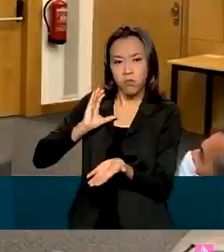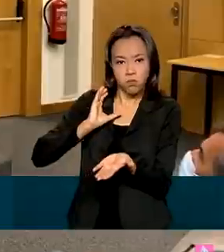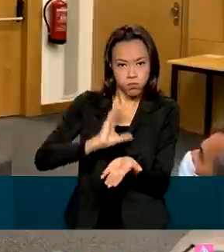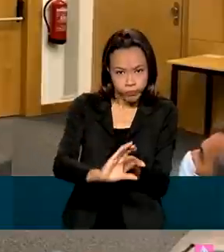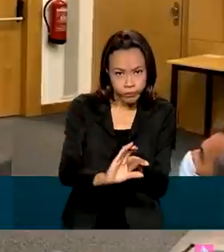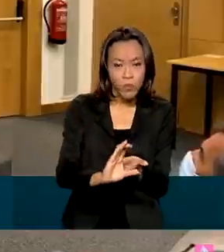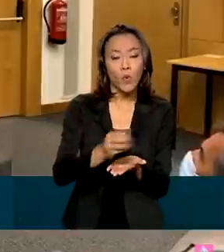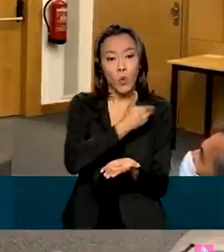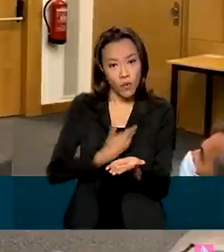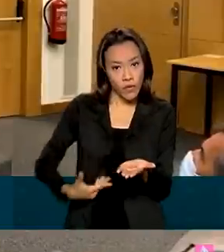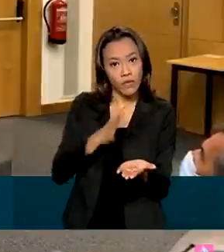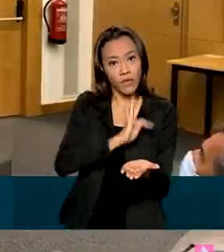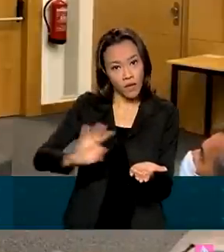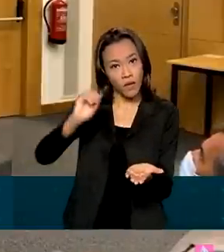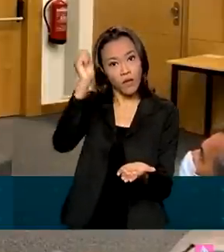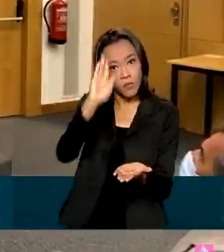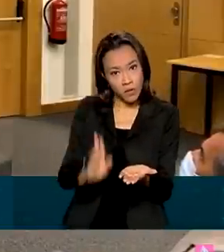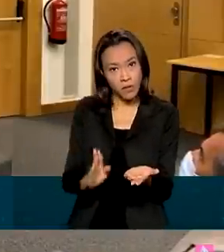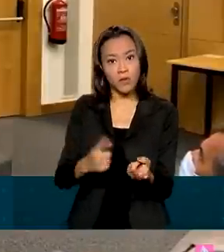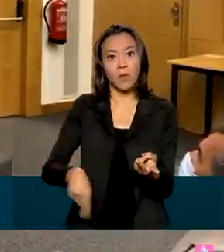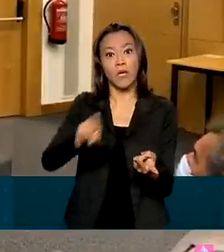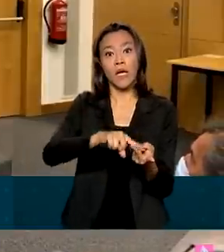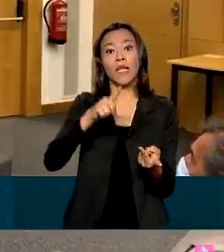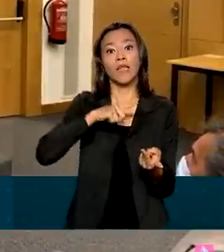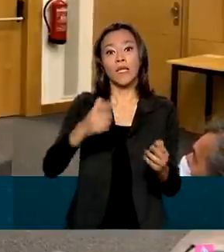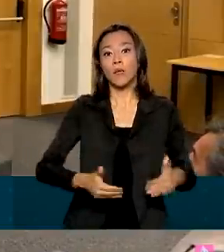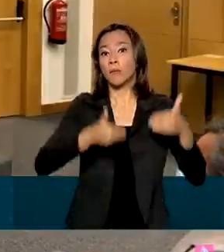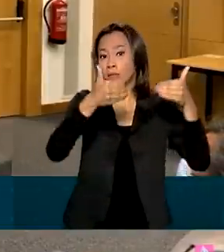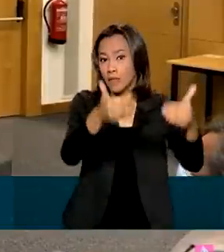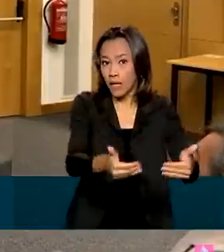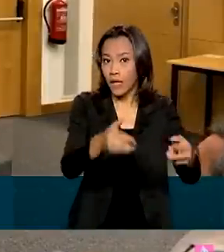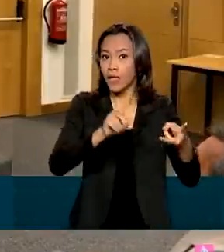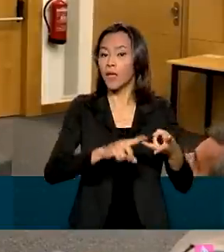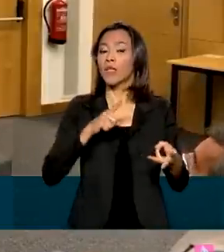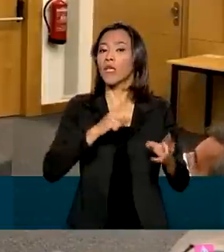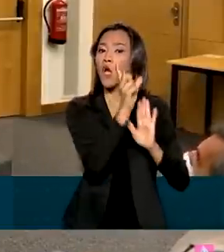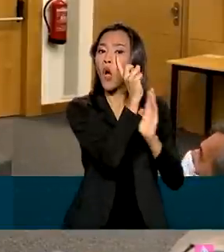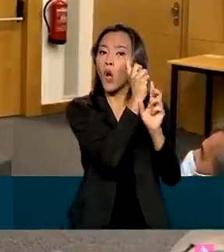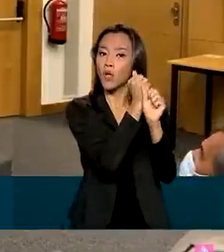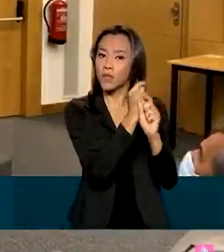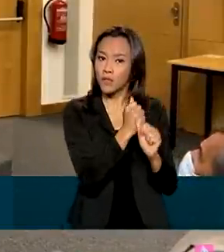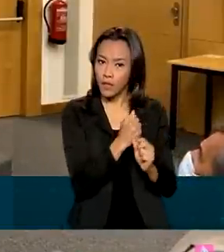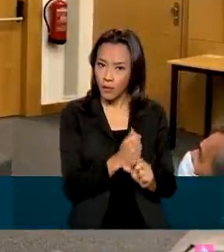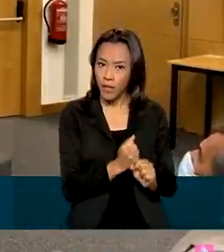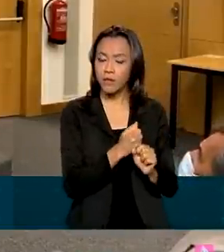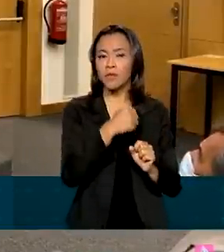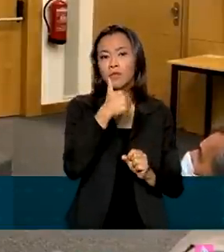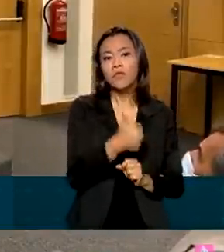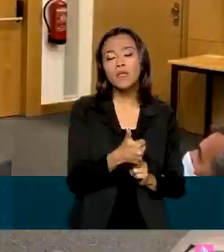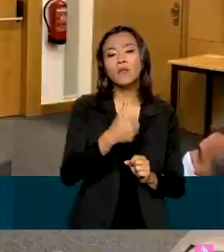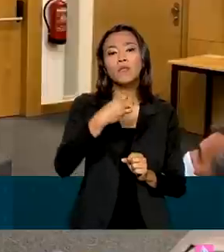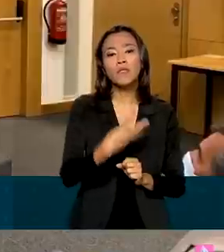governo federal tem um ministério que tem um orçamento da ordem de R 135 bilhões